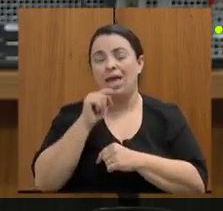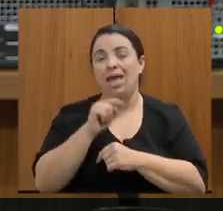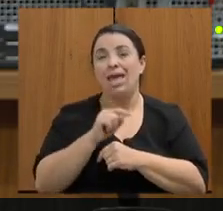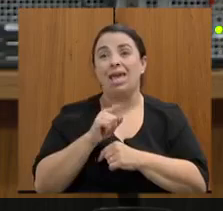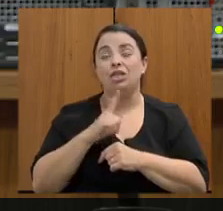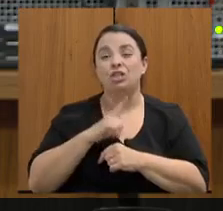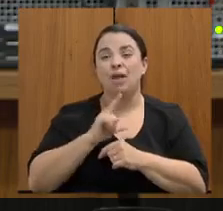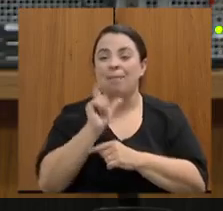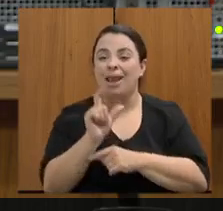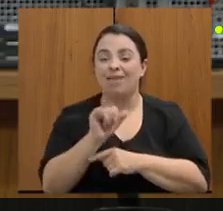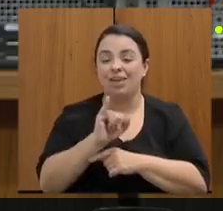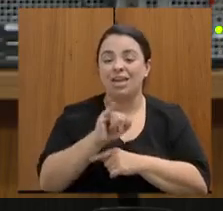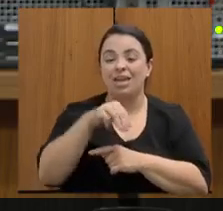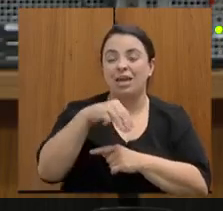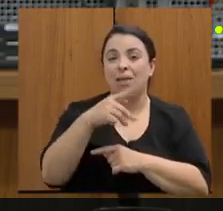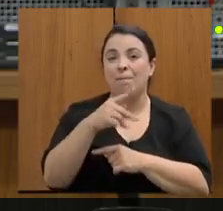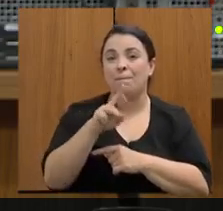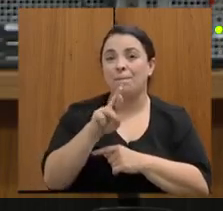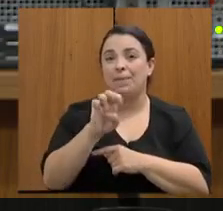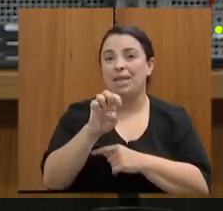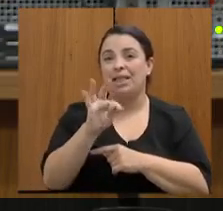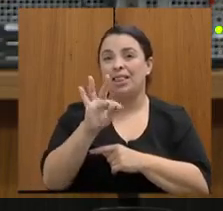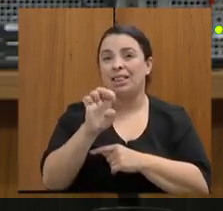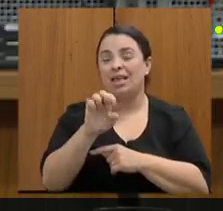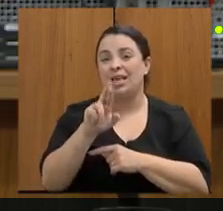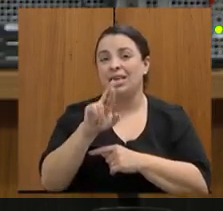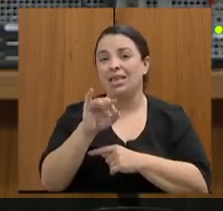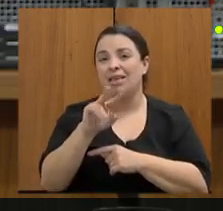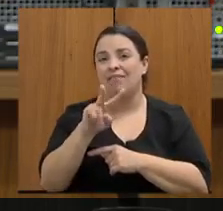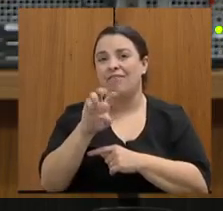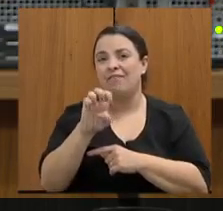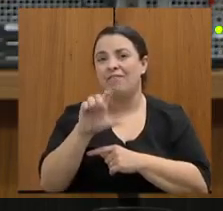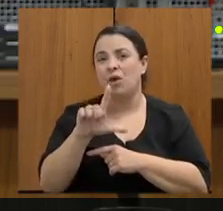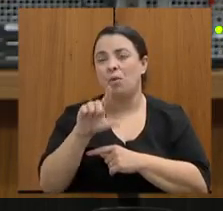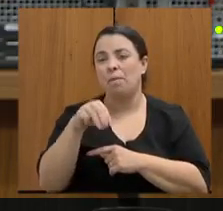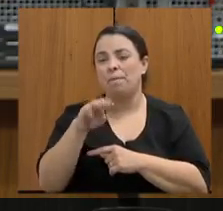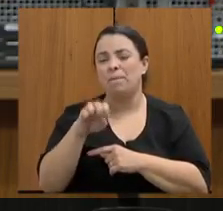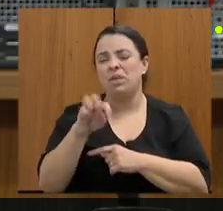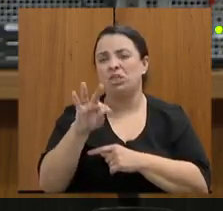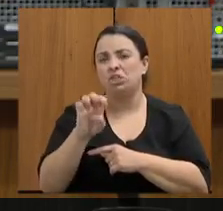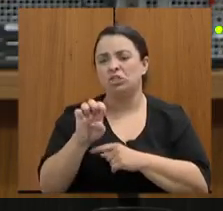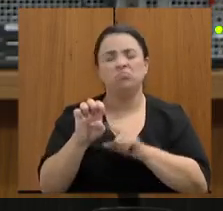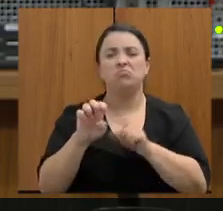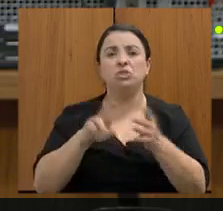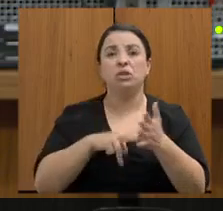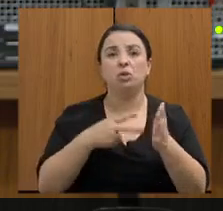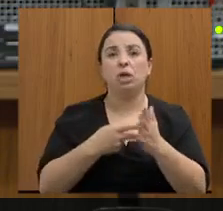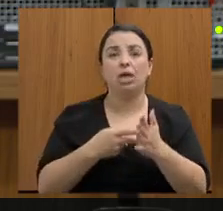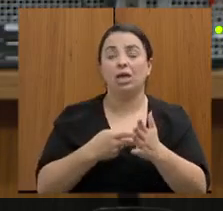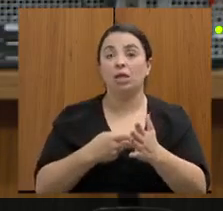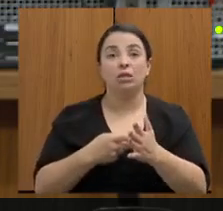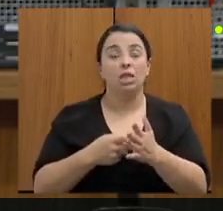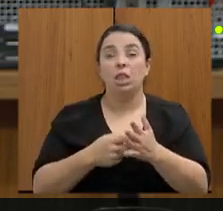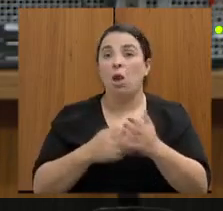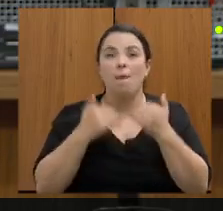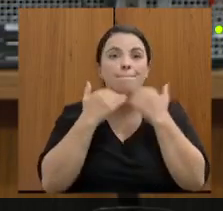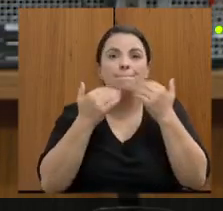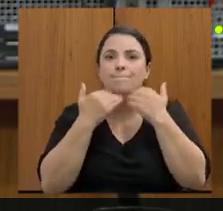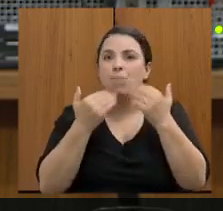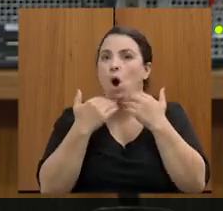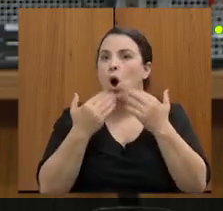e esse independente do caso significa a qualquer custo fizemos um ofício no qual questionava a